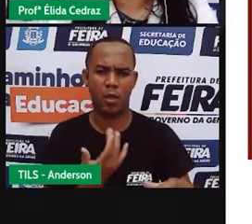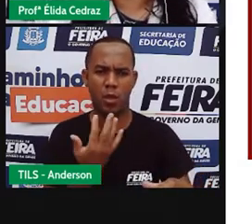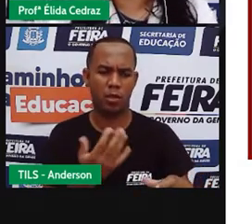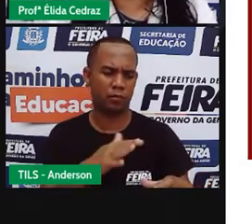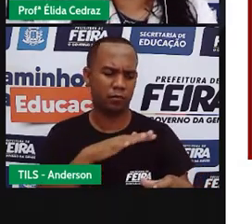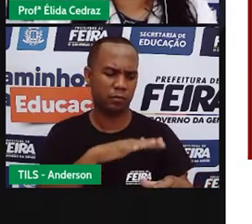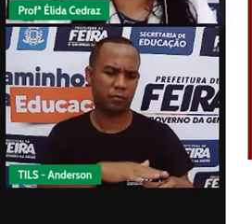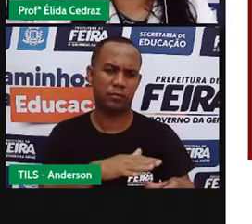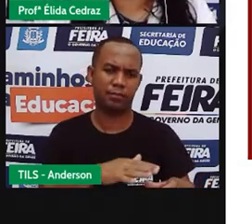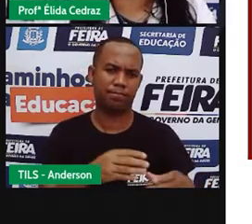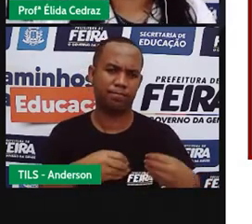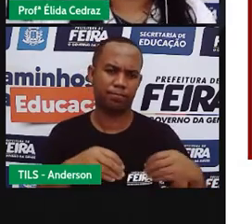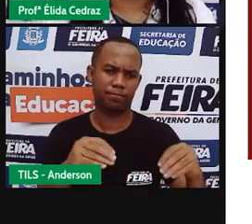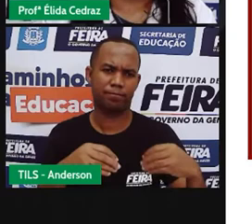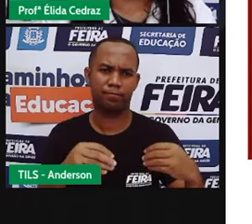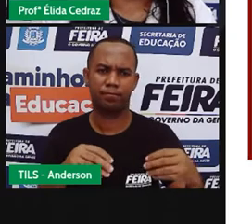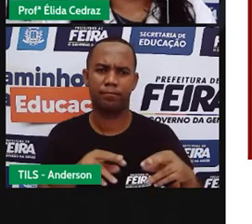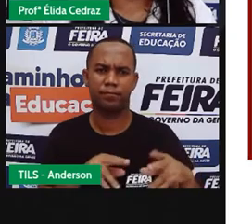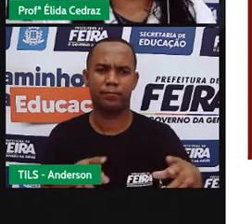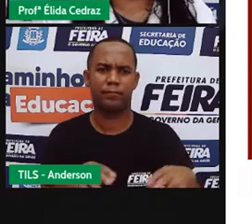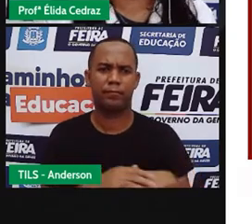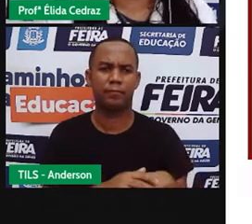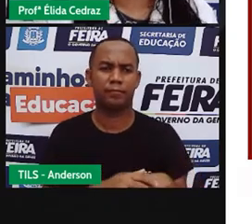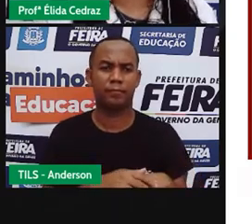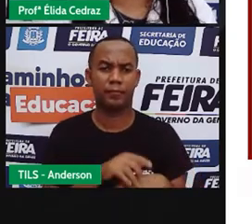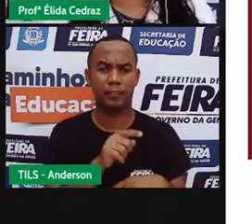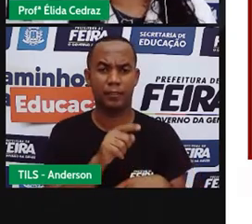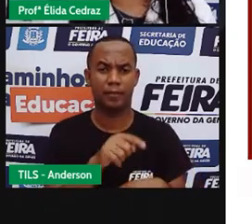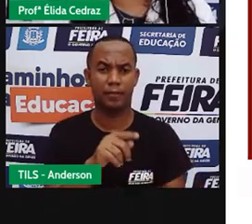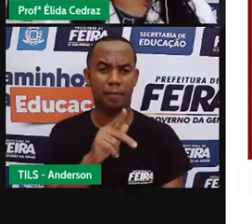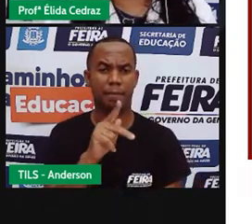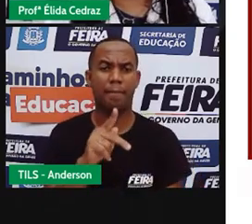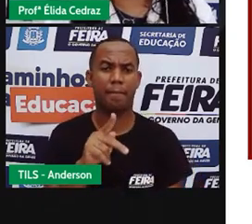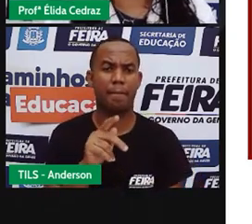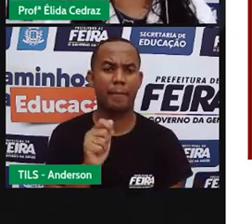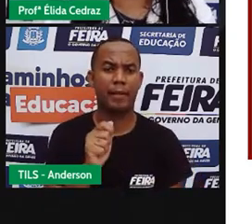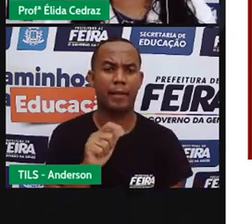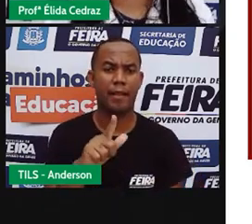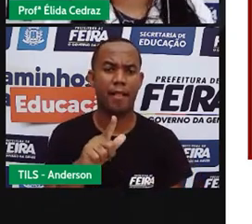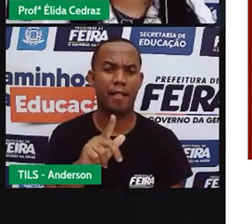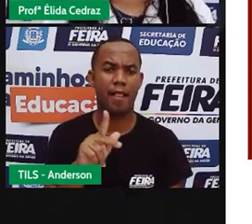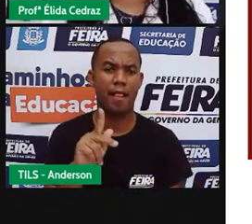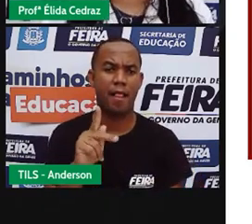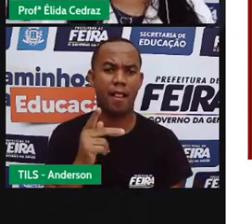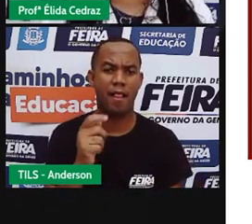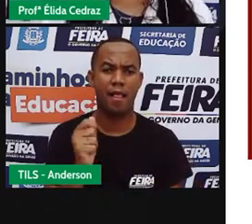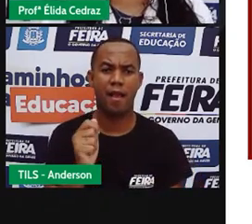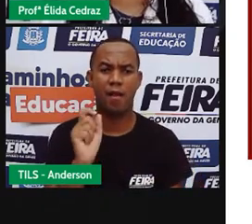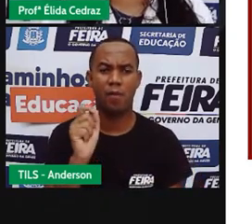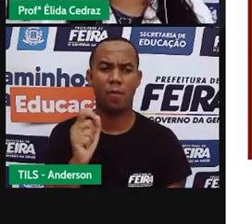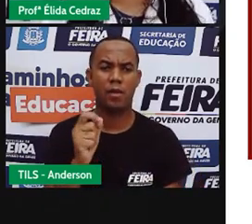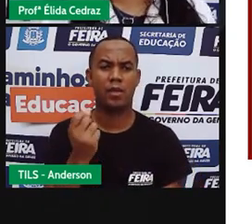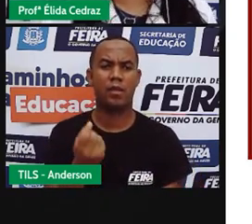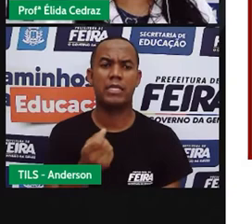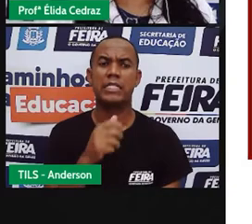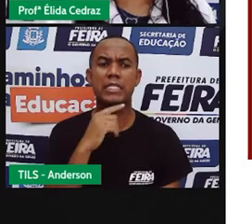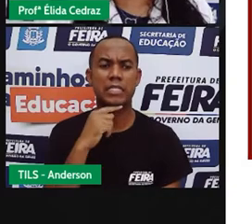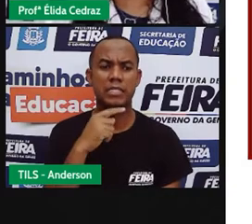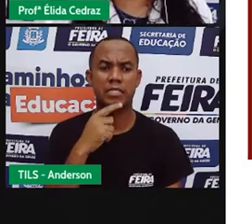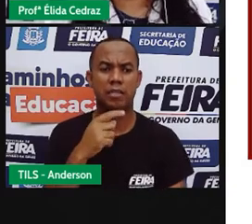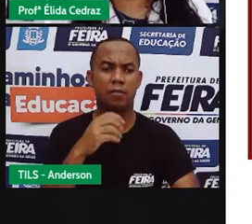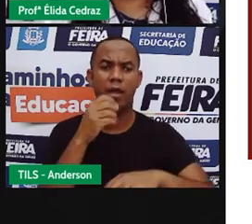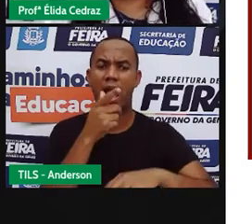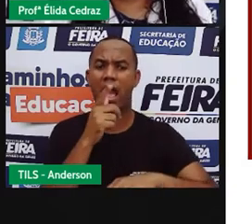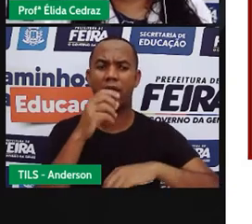Ele é muito flexível. A palha também, ela é permeável. Ela não aguenta muito a unidade. Quem